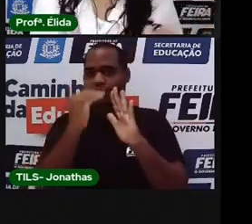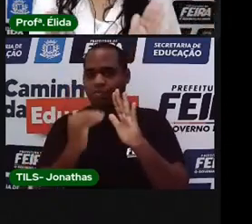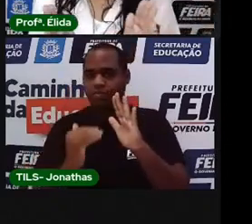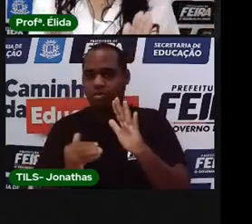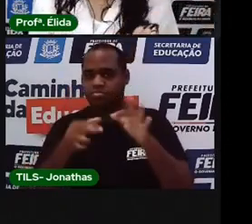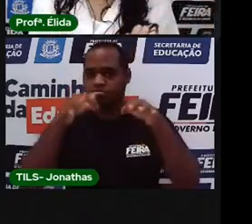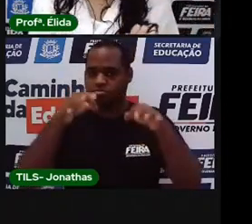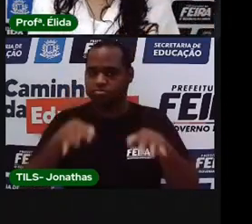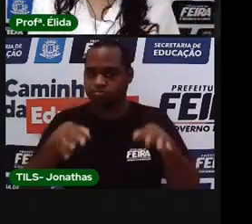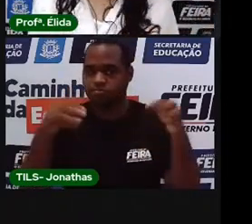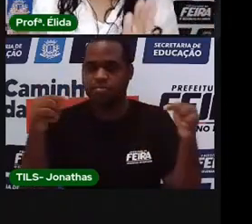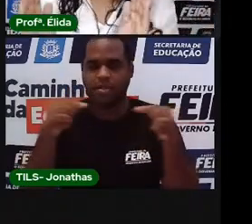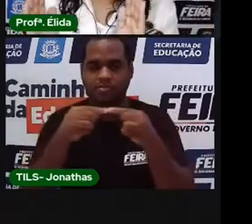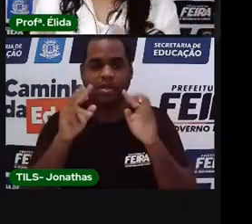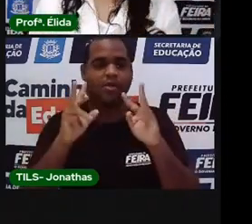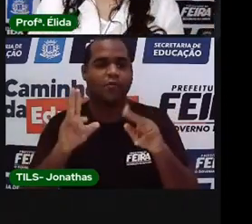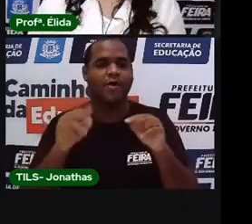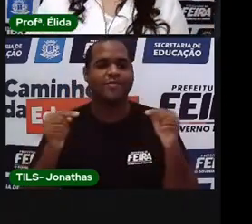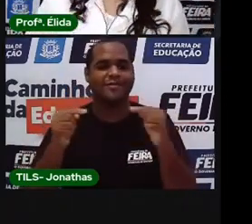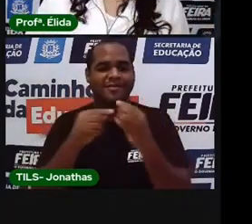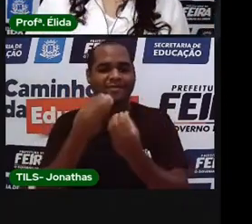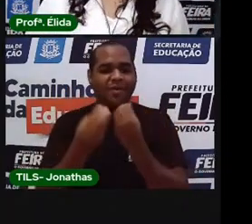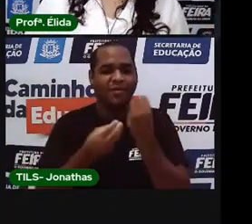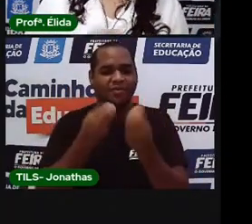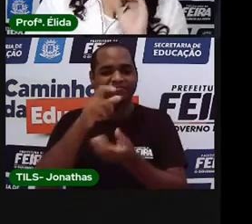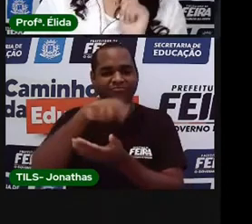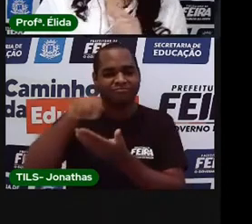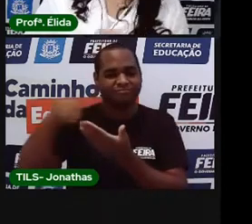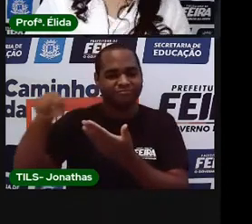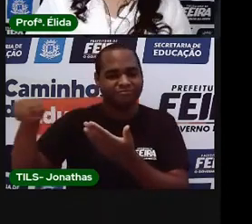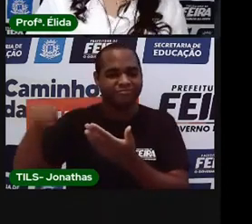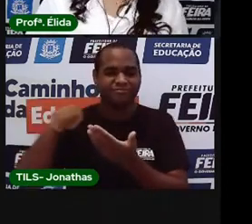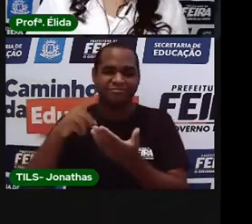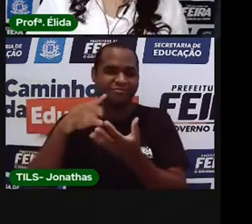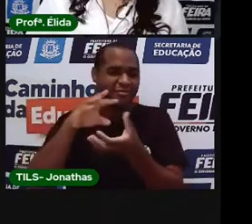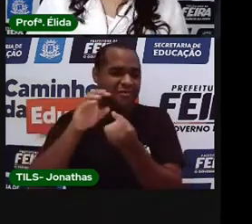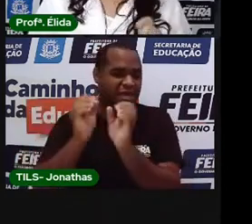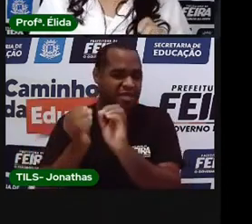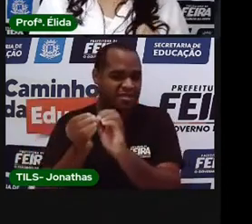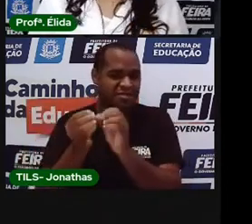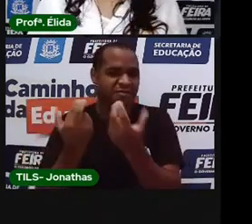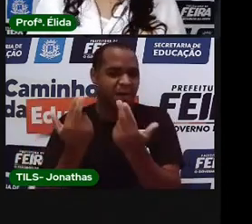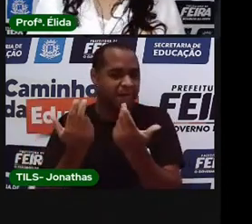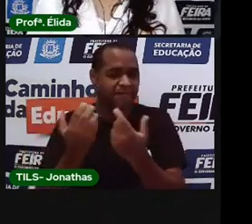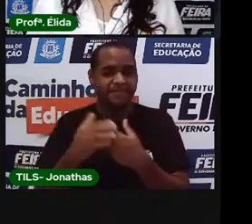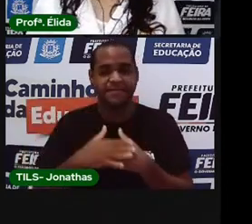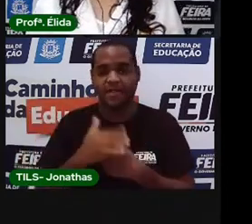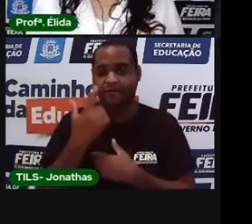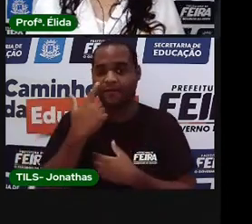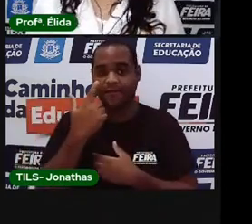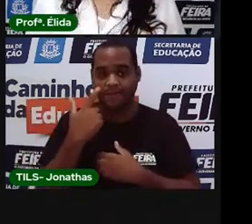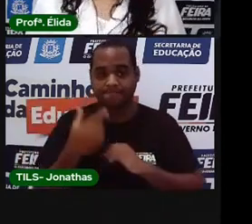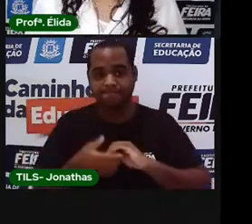é a mesma ordem de quando você escreve o seu bilhetinho. Vamos ver?